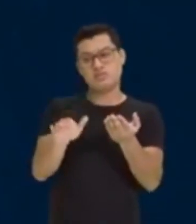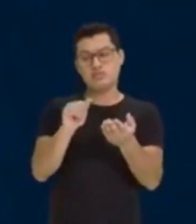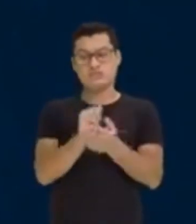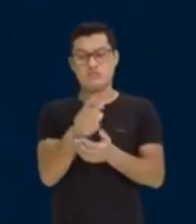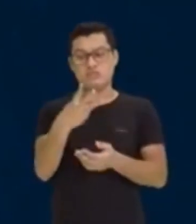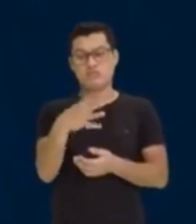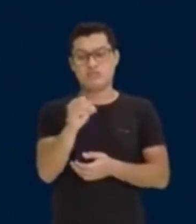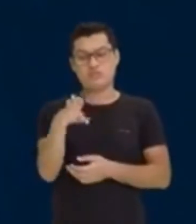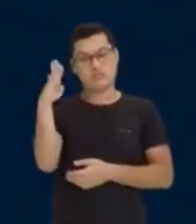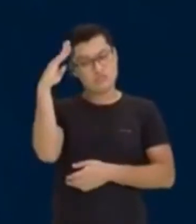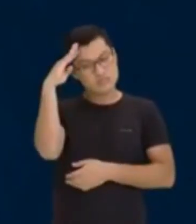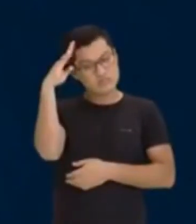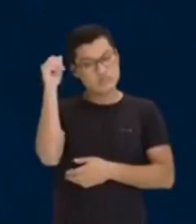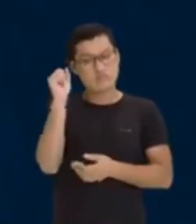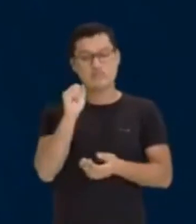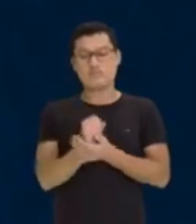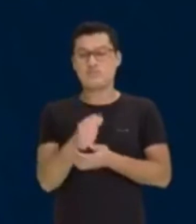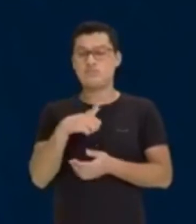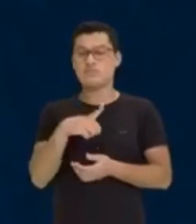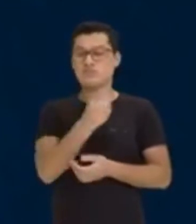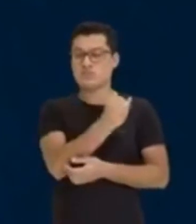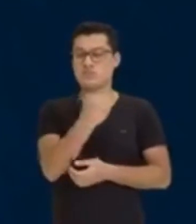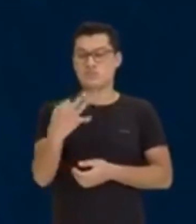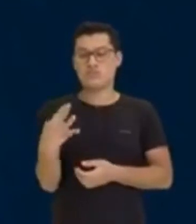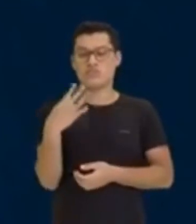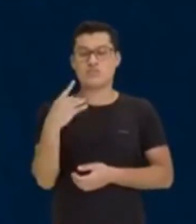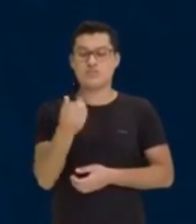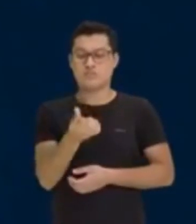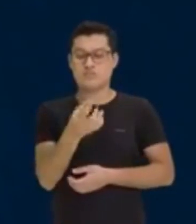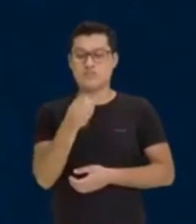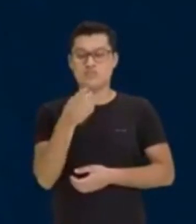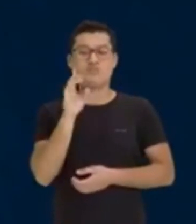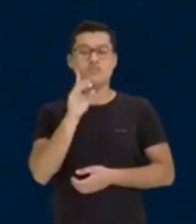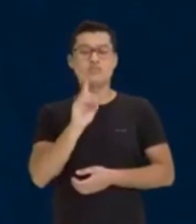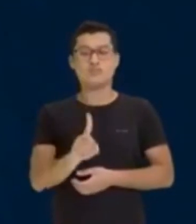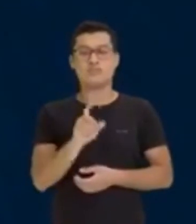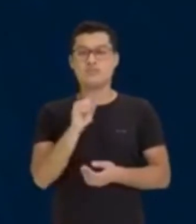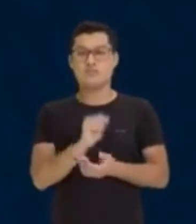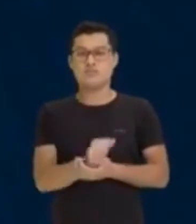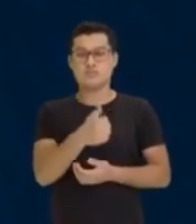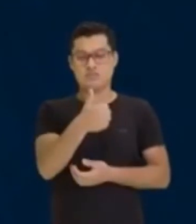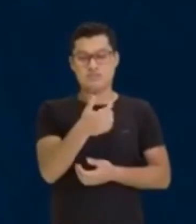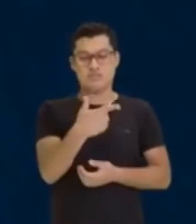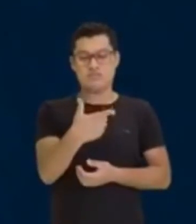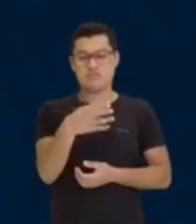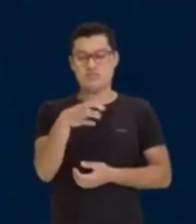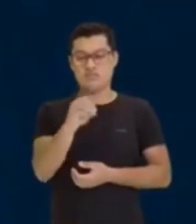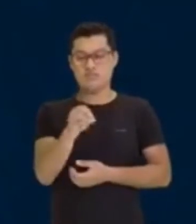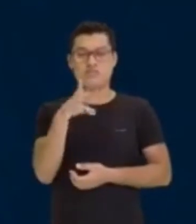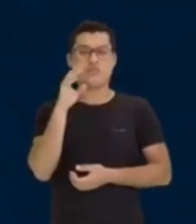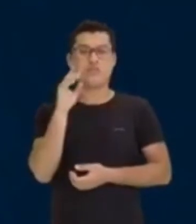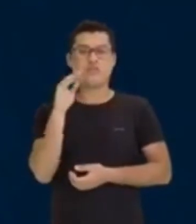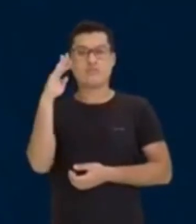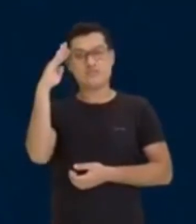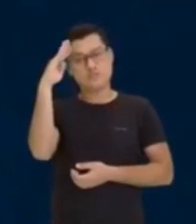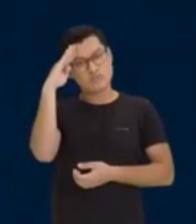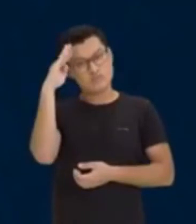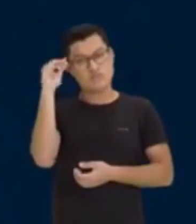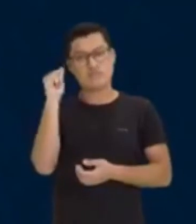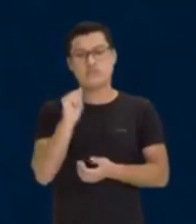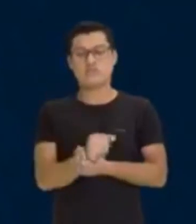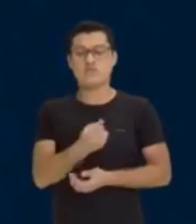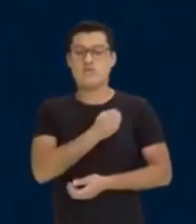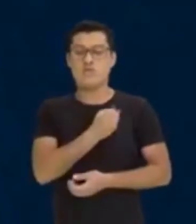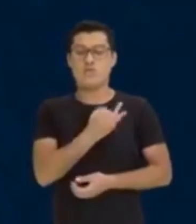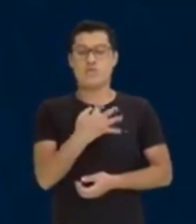soldados comem uma determinada quantidade de alimentos em 60 dias. Agora, são 120 soldados, pessoal. Caraca, meu, é